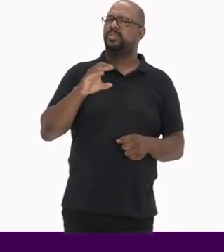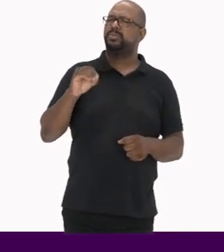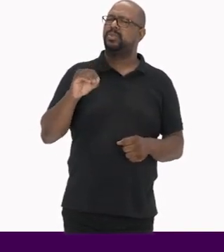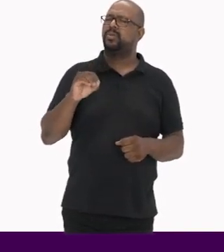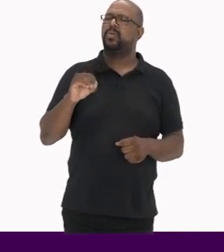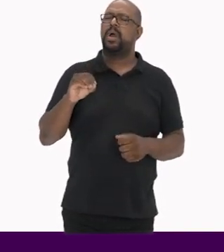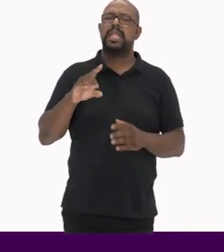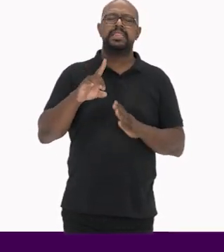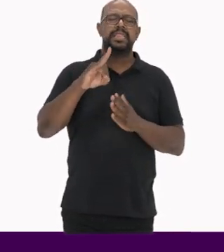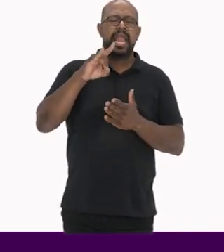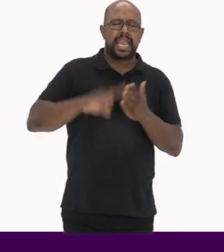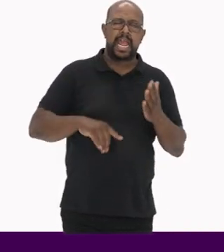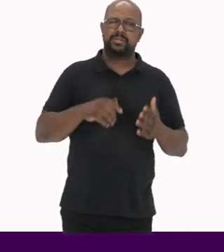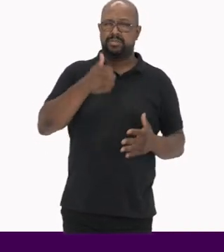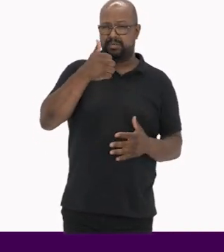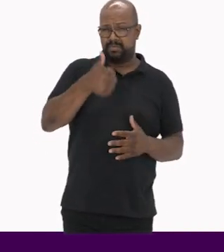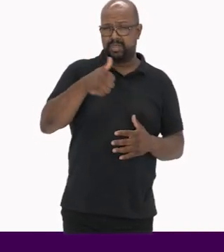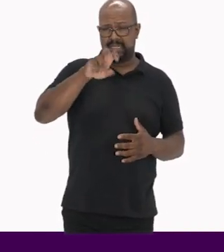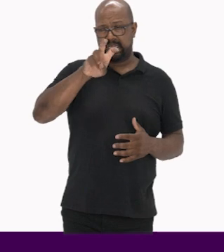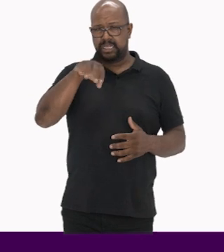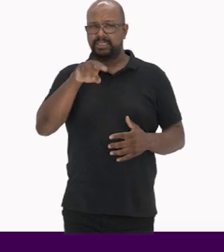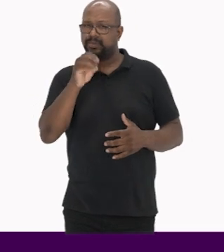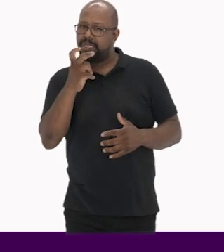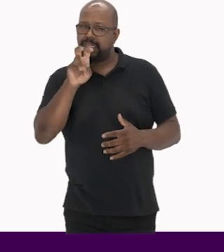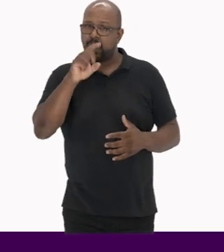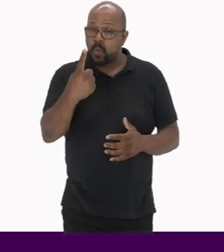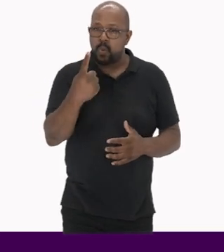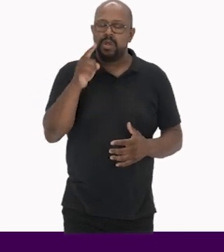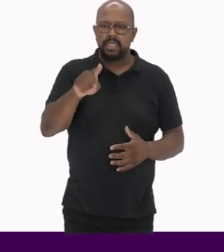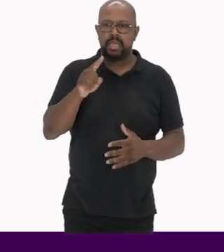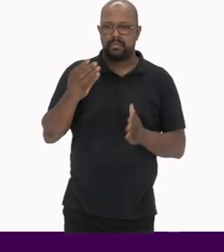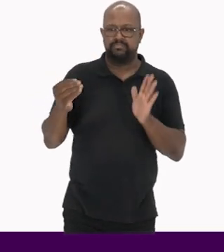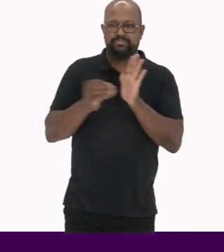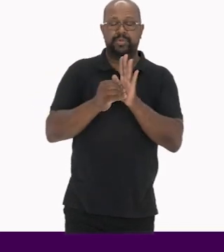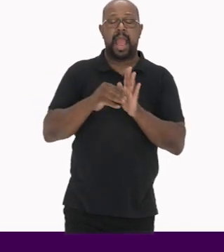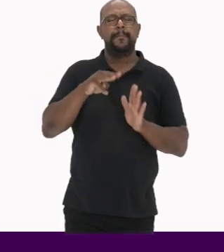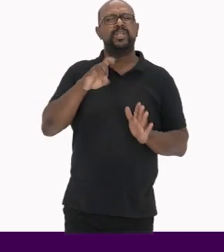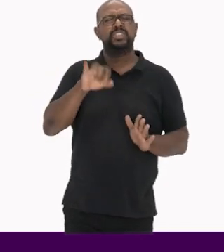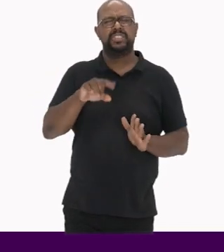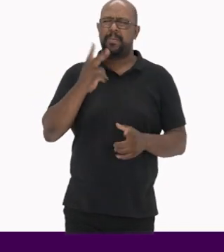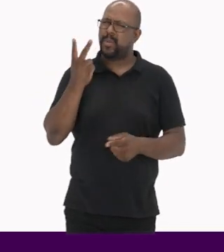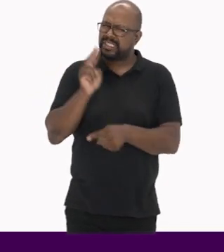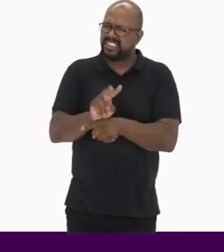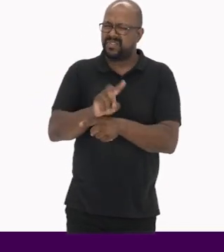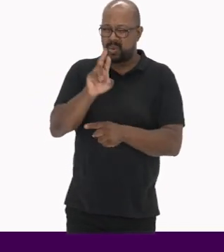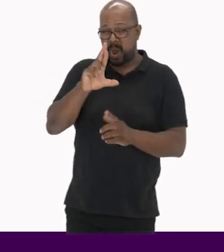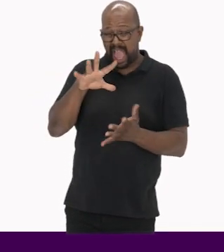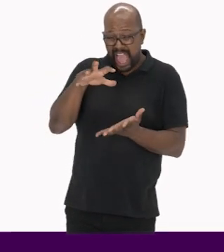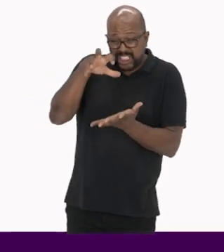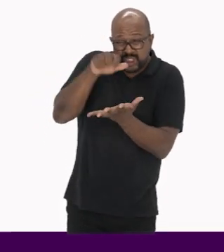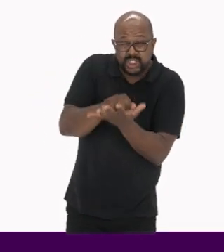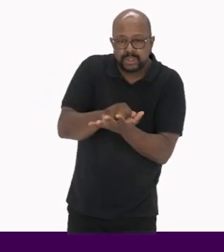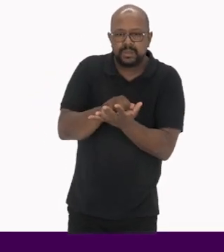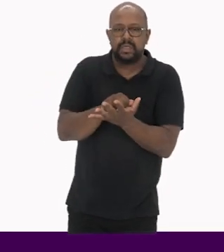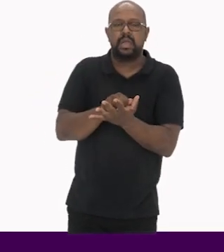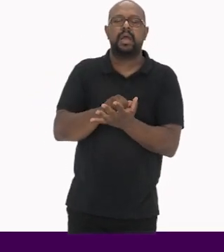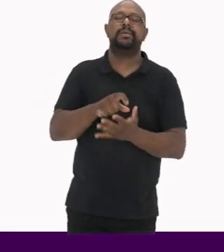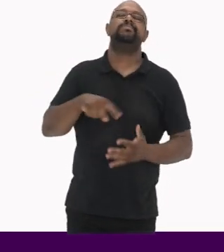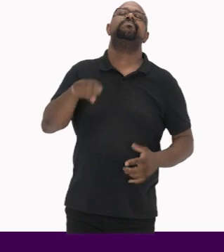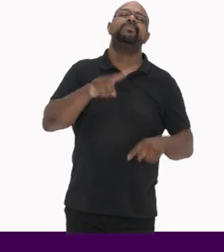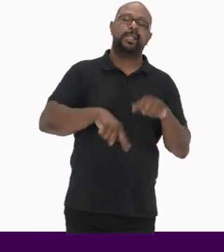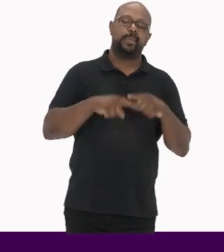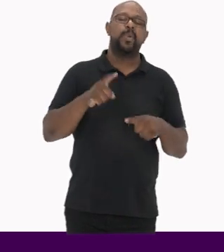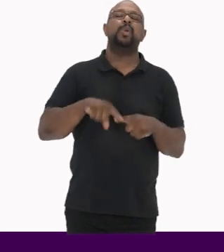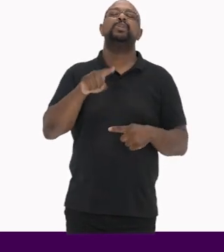do Decreto nº 3.551 Que instituiu a medida protetiva do registro para os patrimônios de